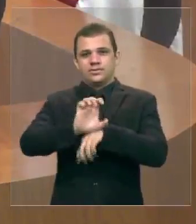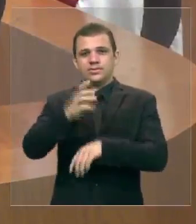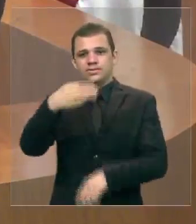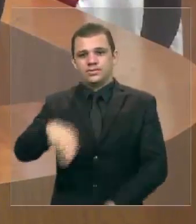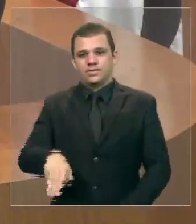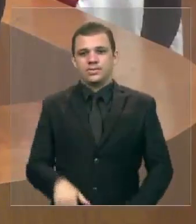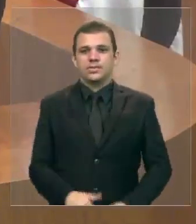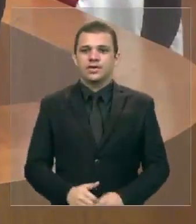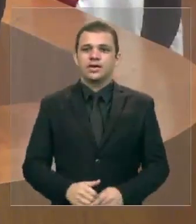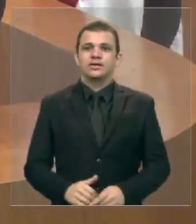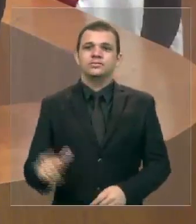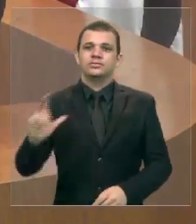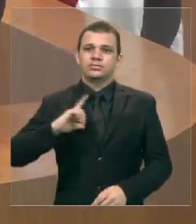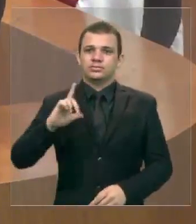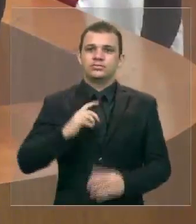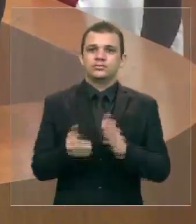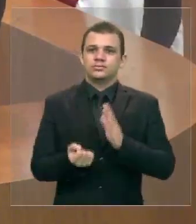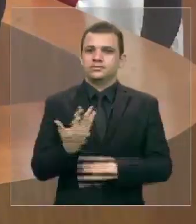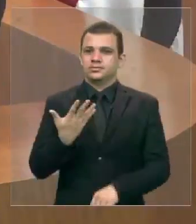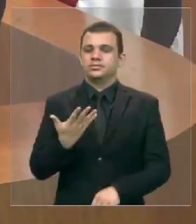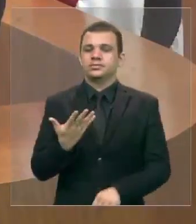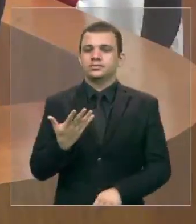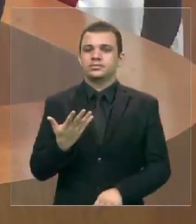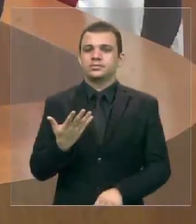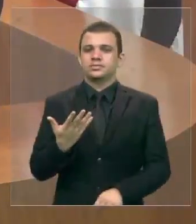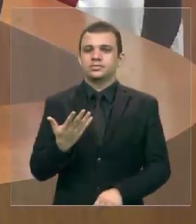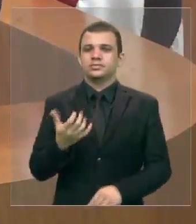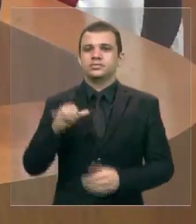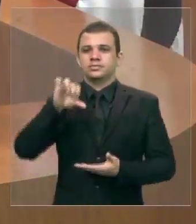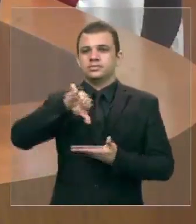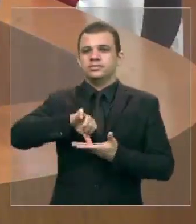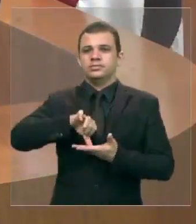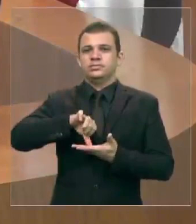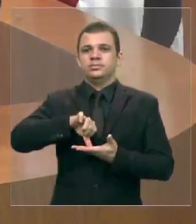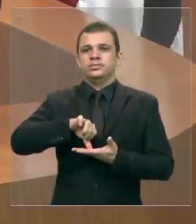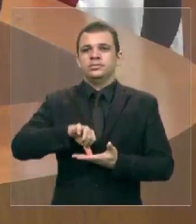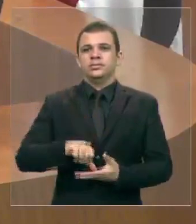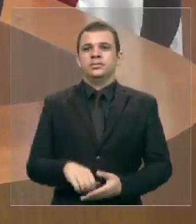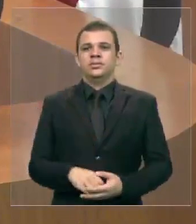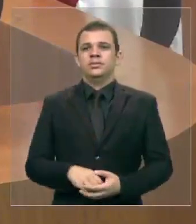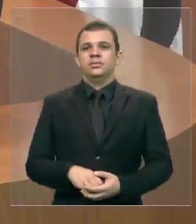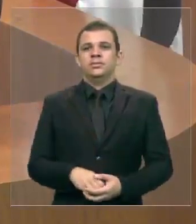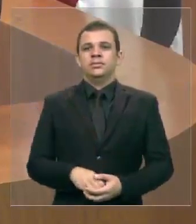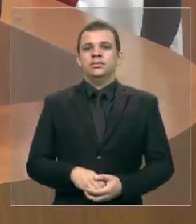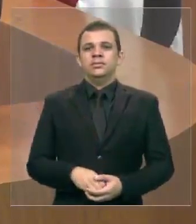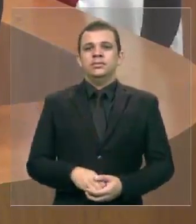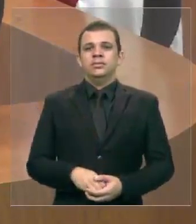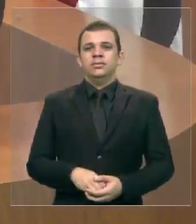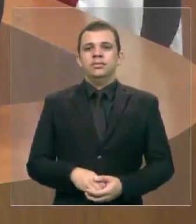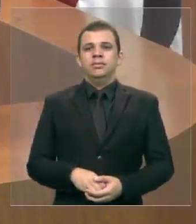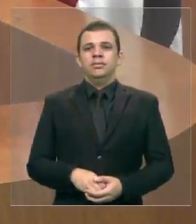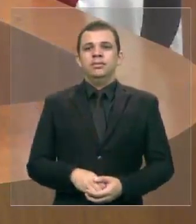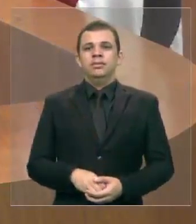o está sediando um circuito,